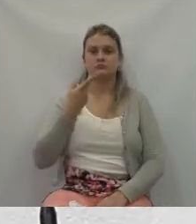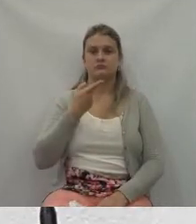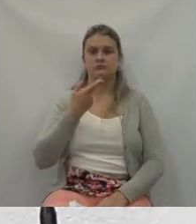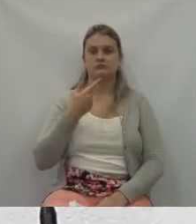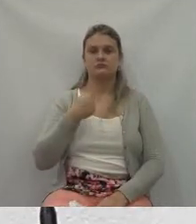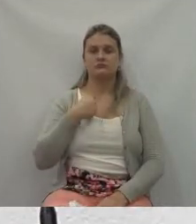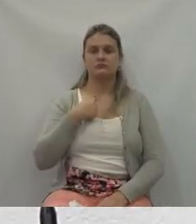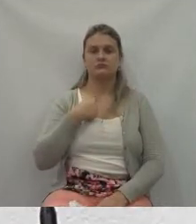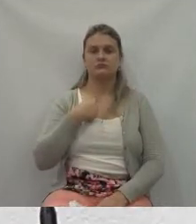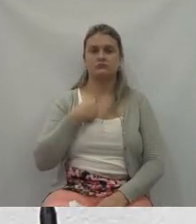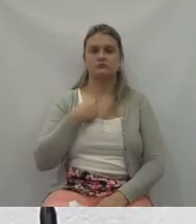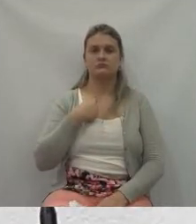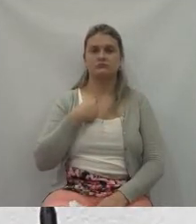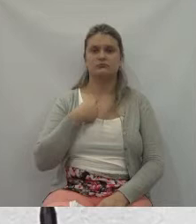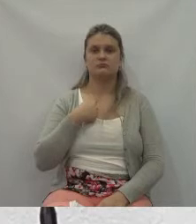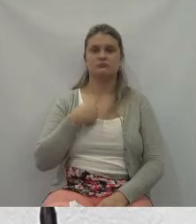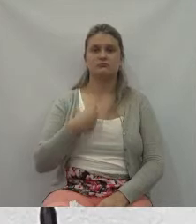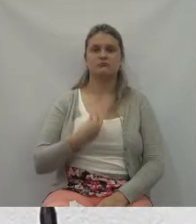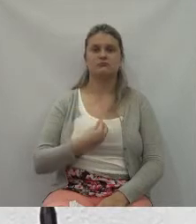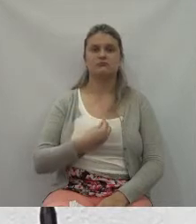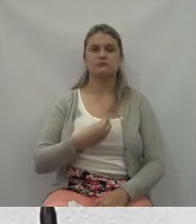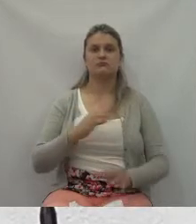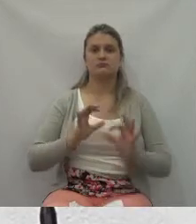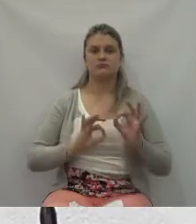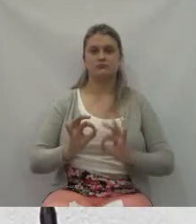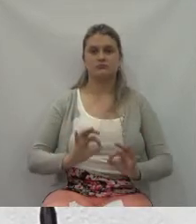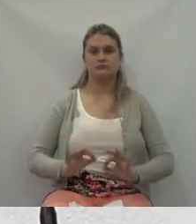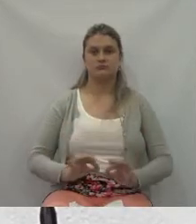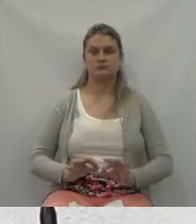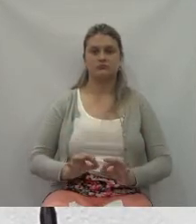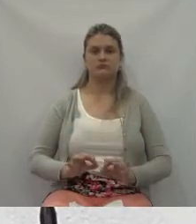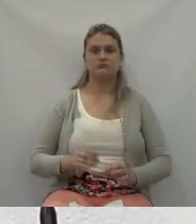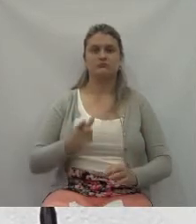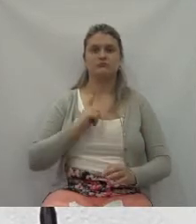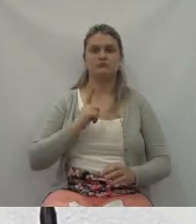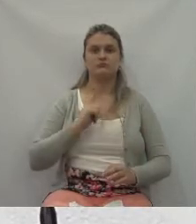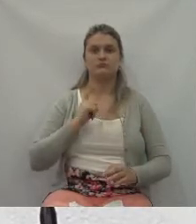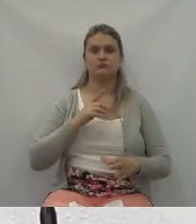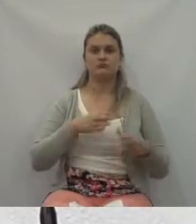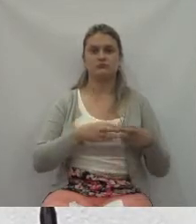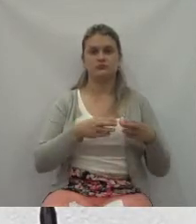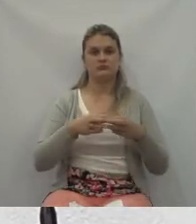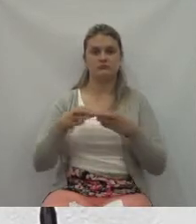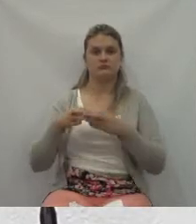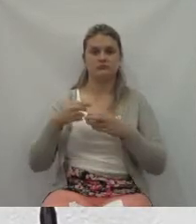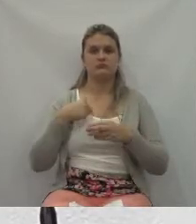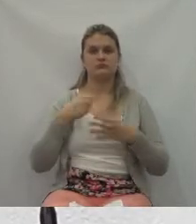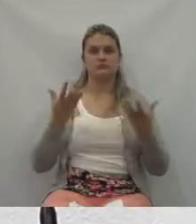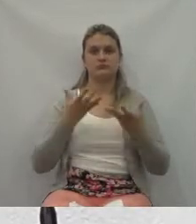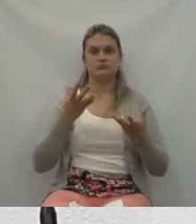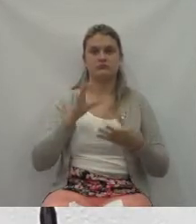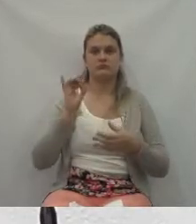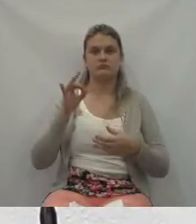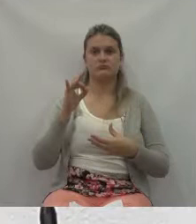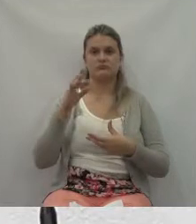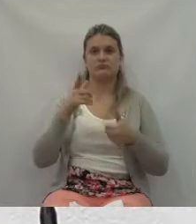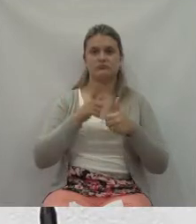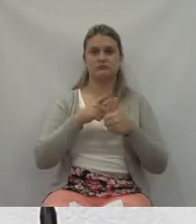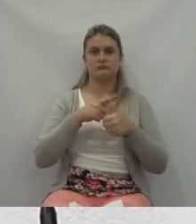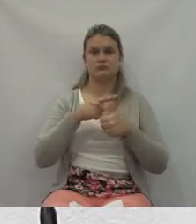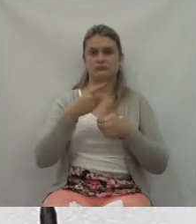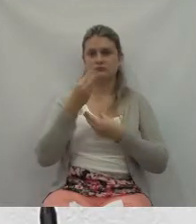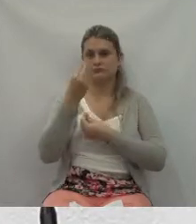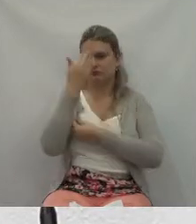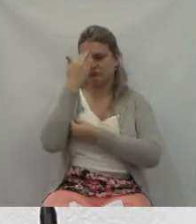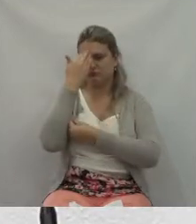preparado esses tópicos, eu gostaria inicialmente de agradecer a deferência, senhor presidente,